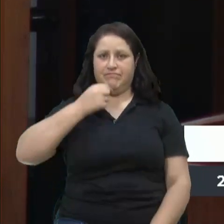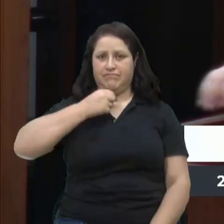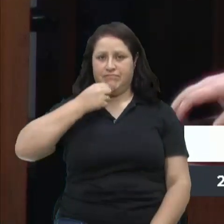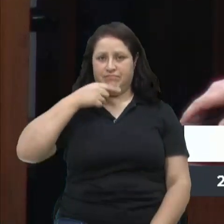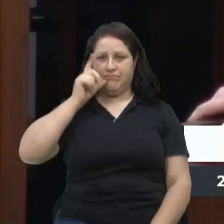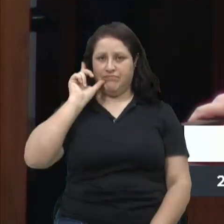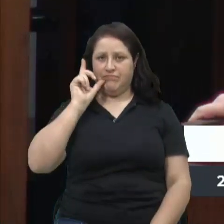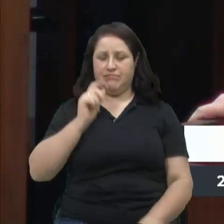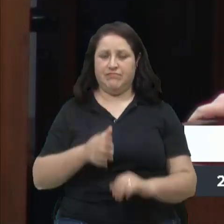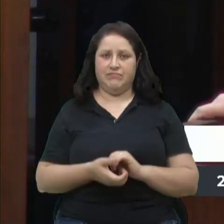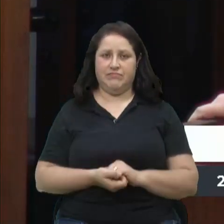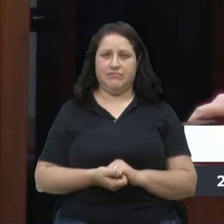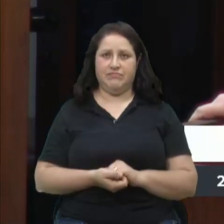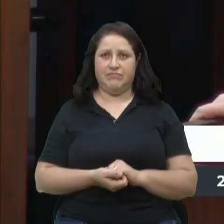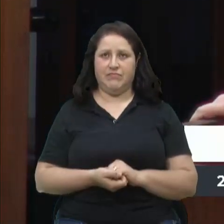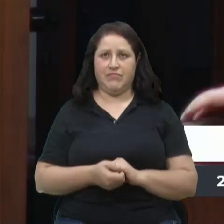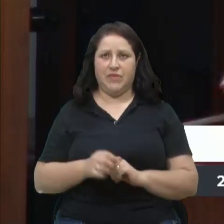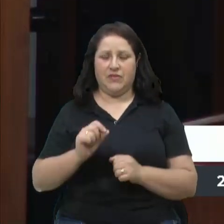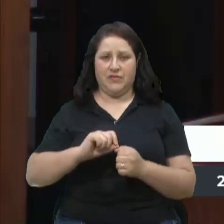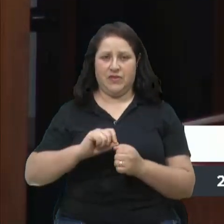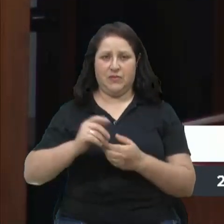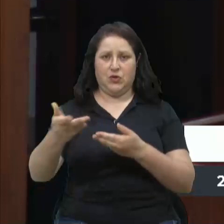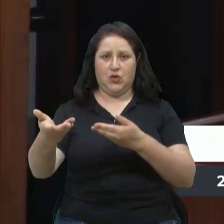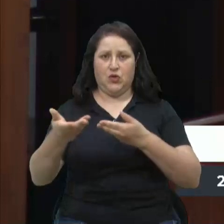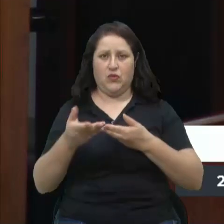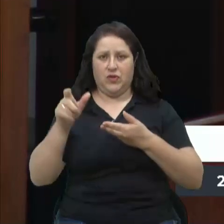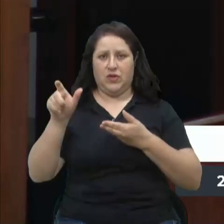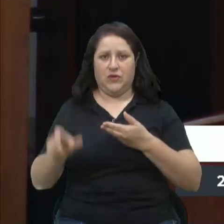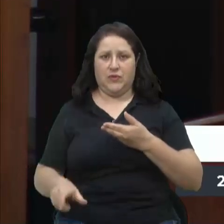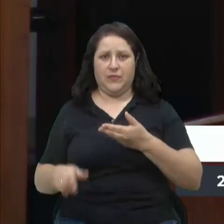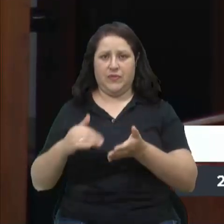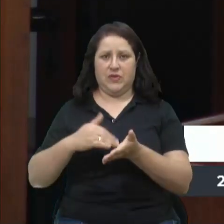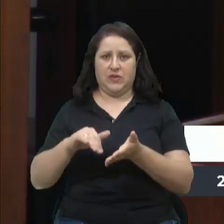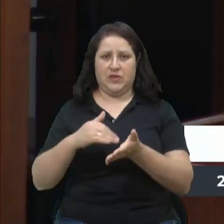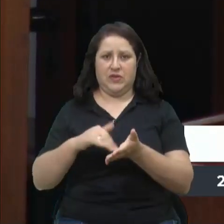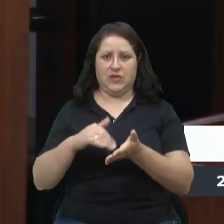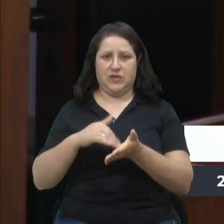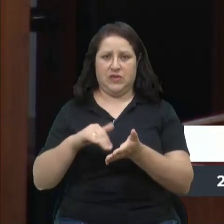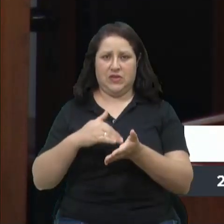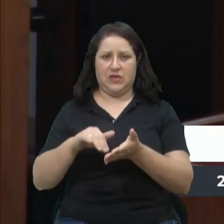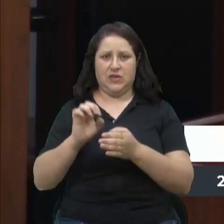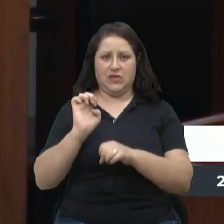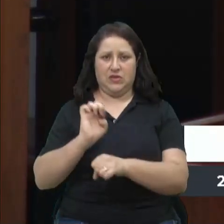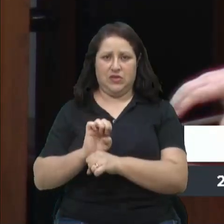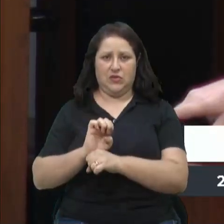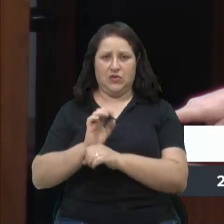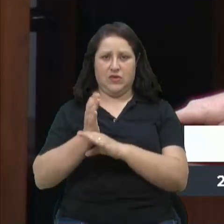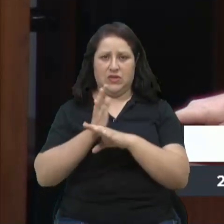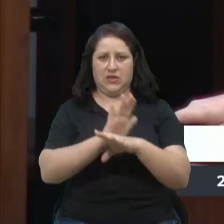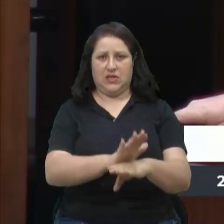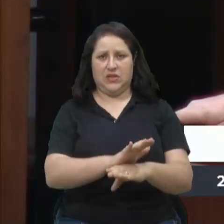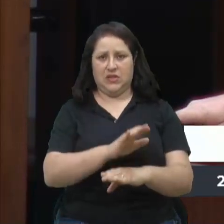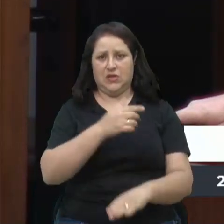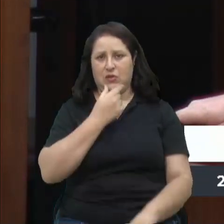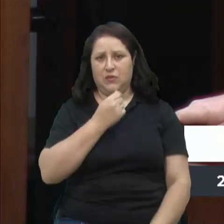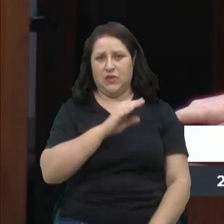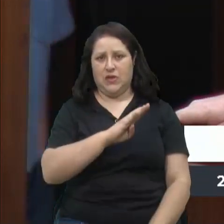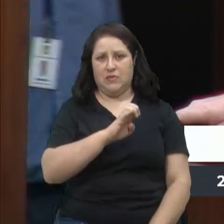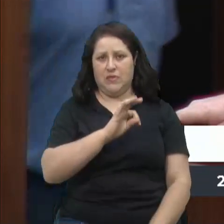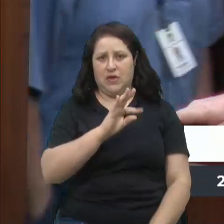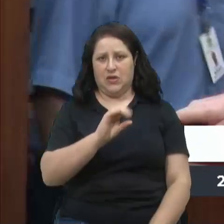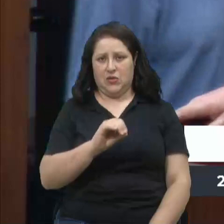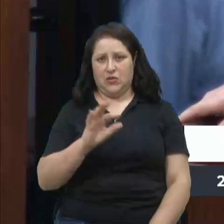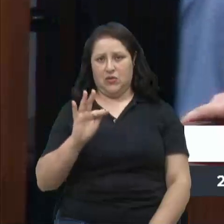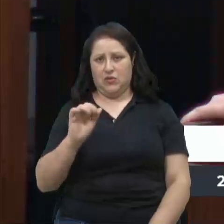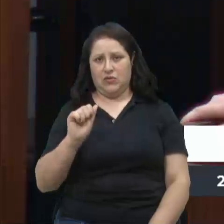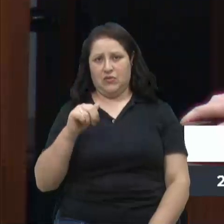ontem. A fez um convite para o secretário estadual de assistência, o Beto Fontenel, que viesse a Caxias do